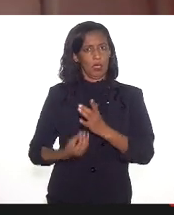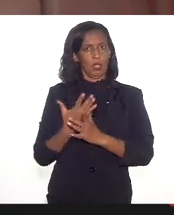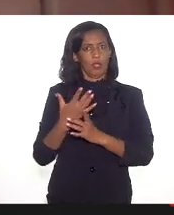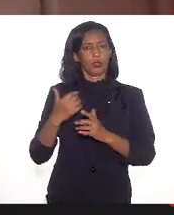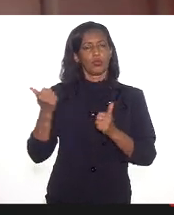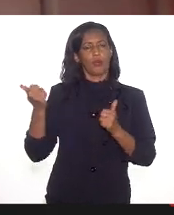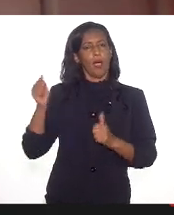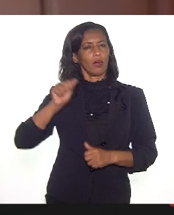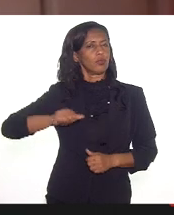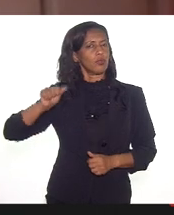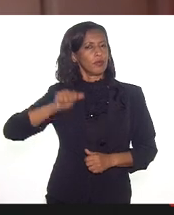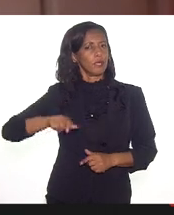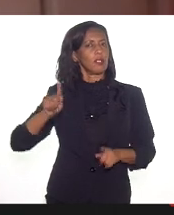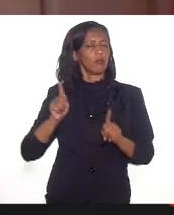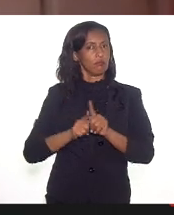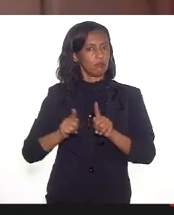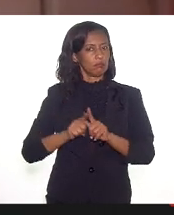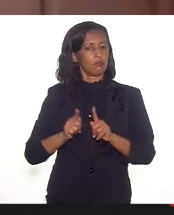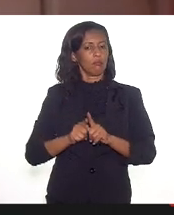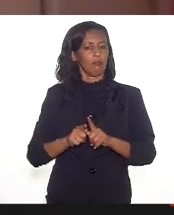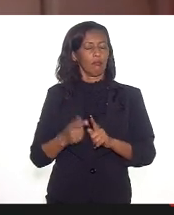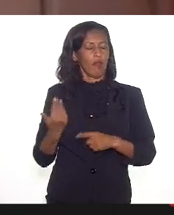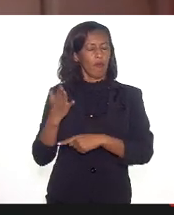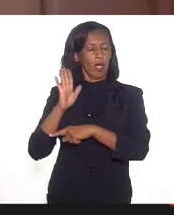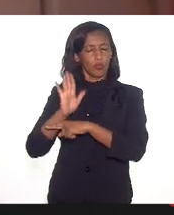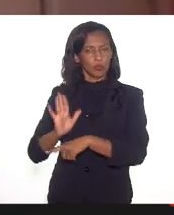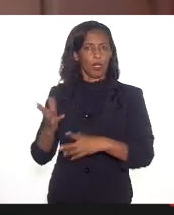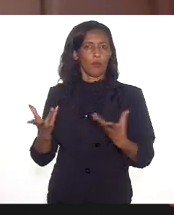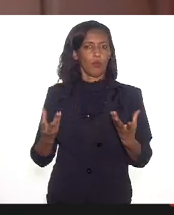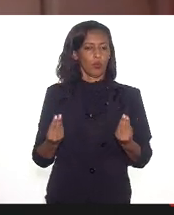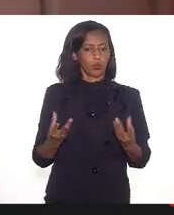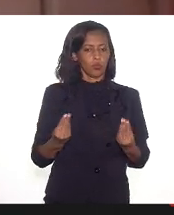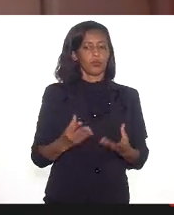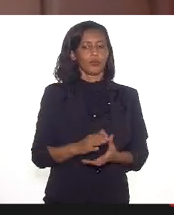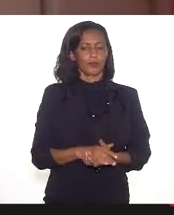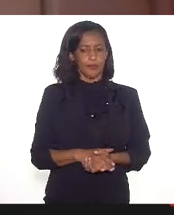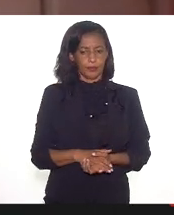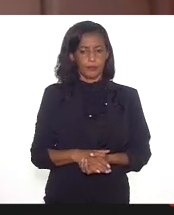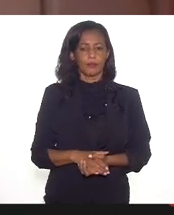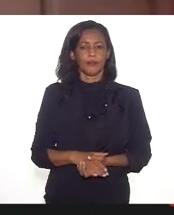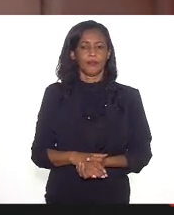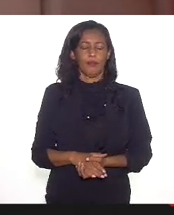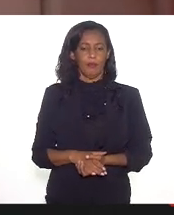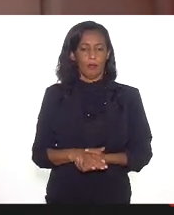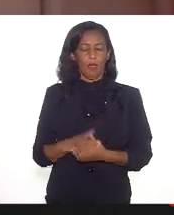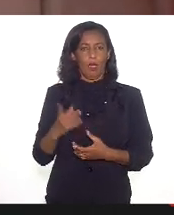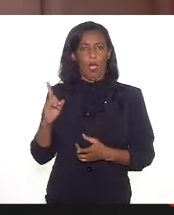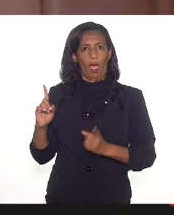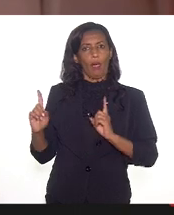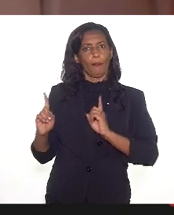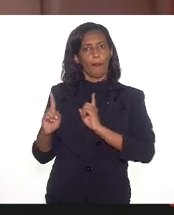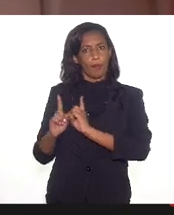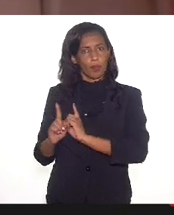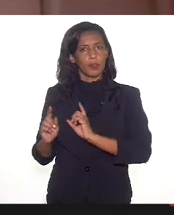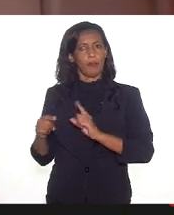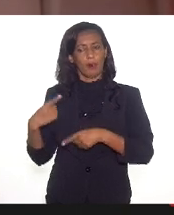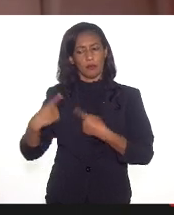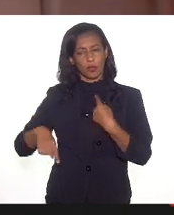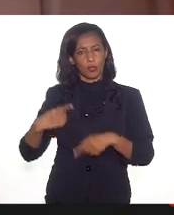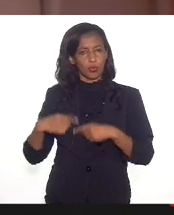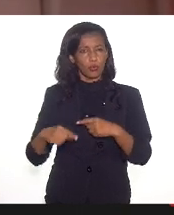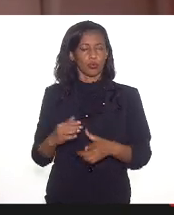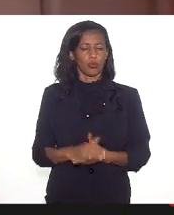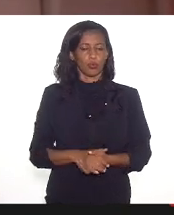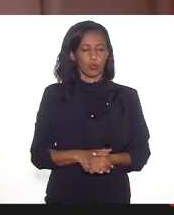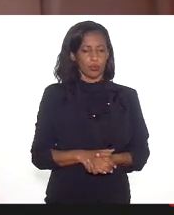associação. Acho que esse GT também vai ajudar muito para aproximar e aprofundar essas discussões,